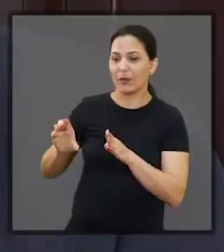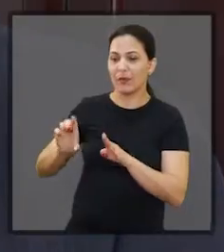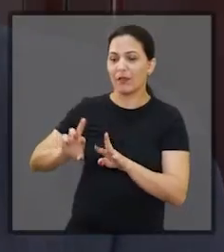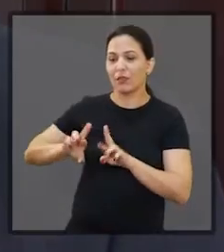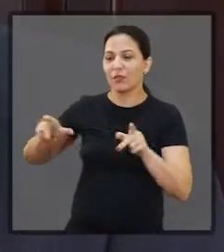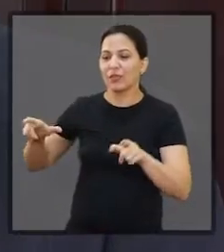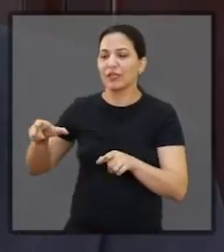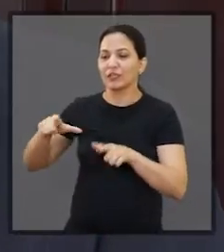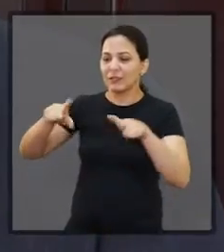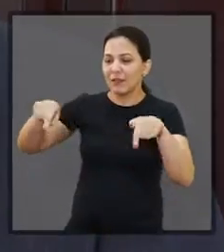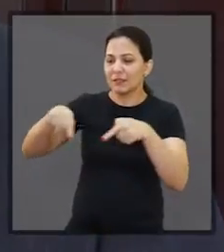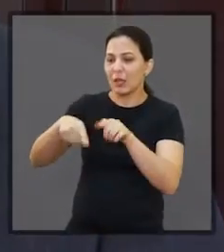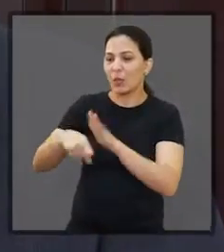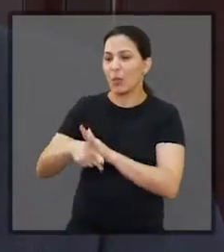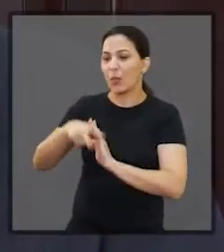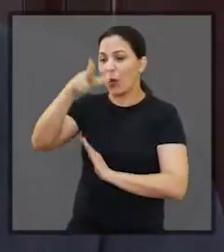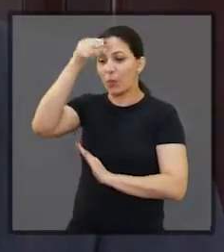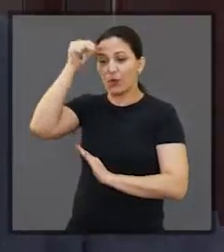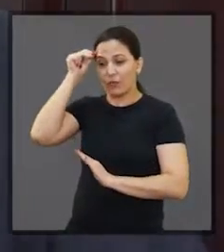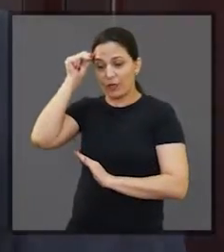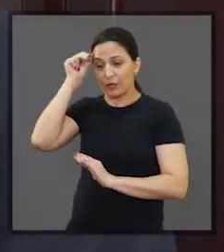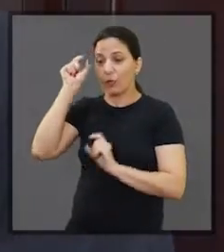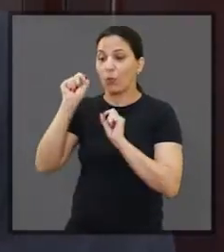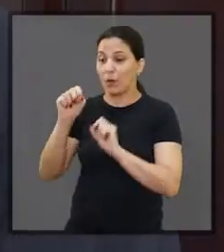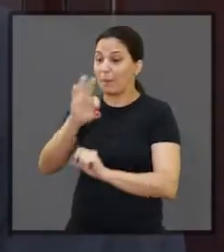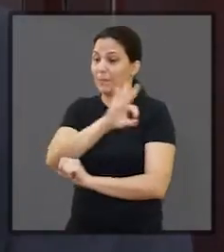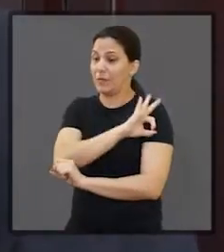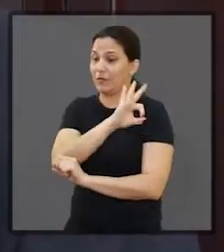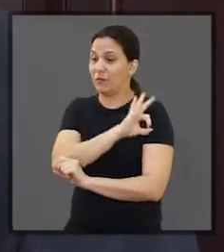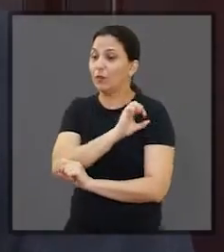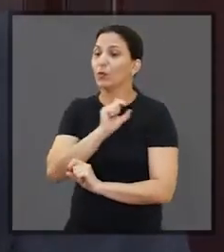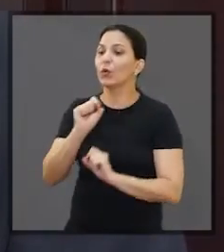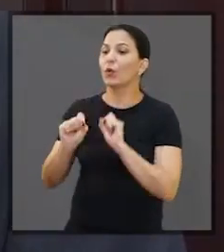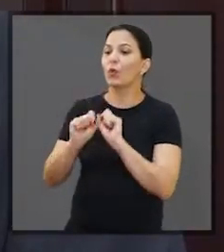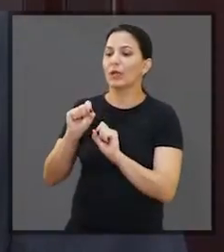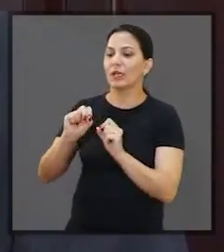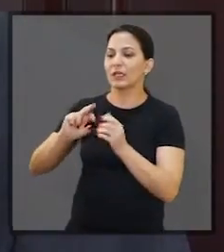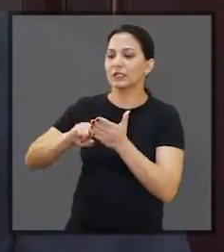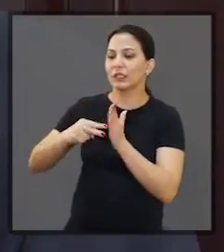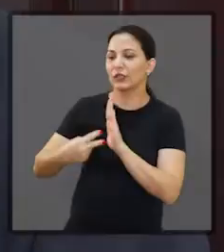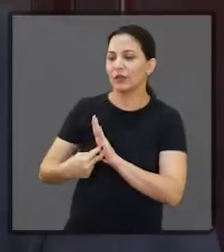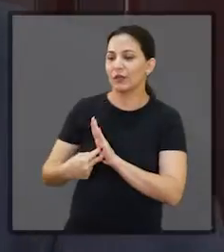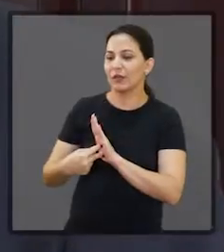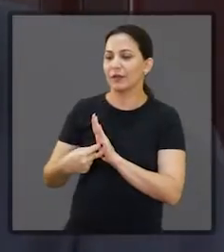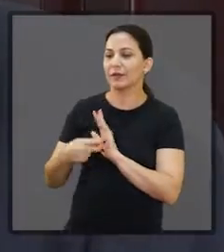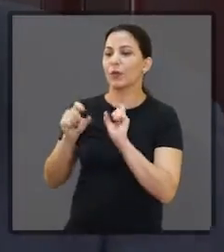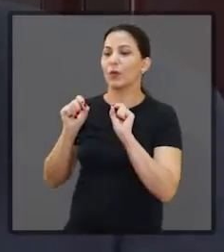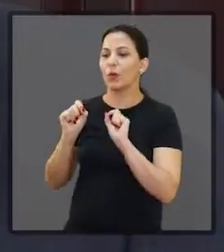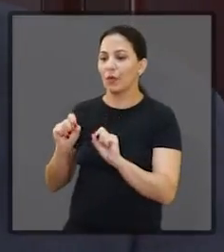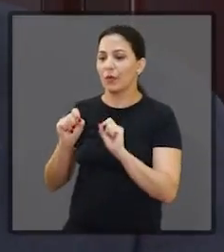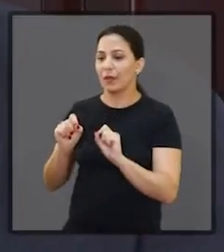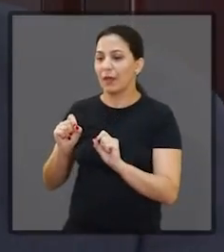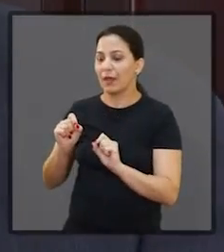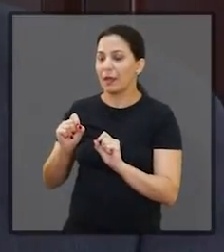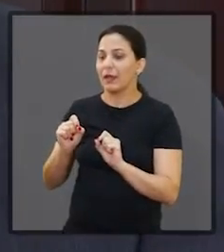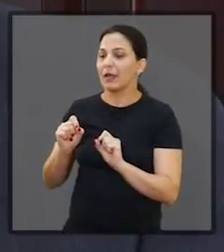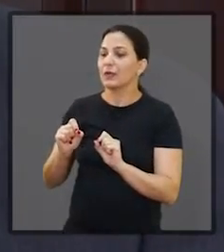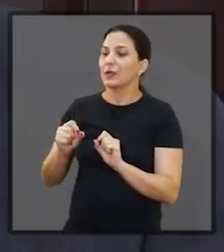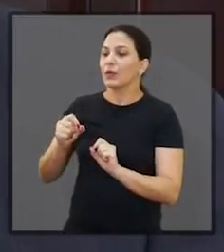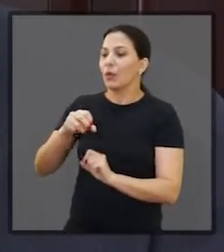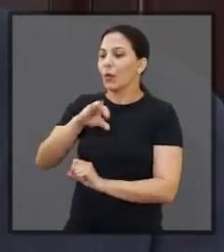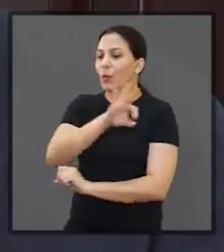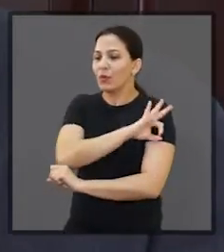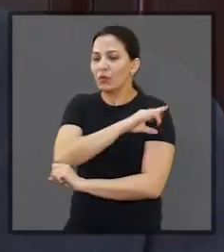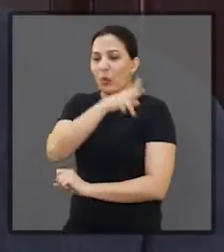no gabinete do prefeito. Eu acho que o gabinete do prefeito deve ser encarado como a gente tem esse pensamento na Itália. O